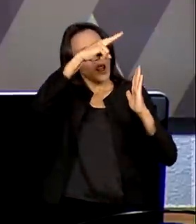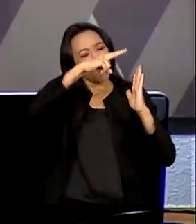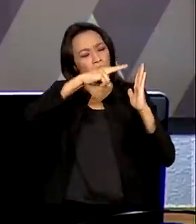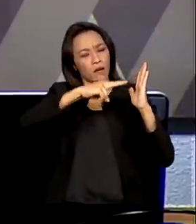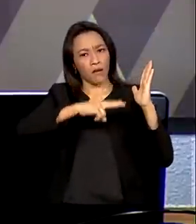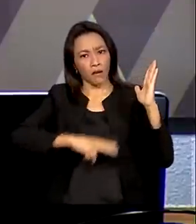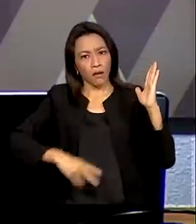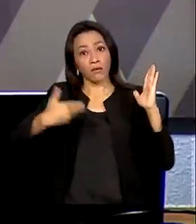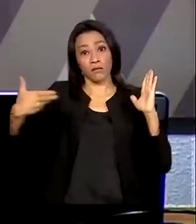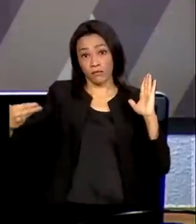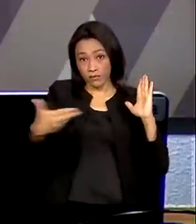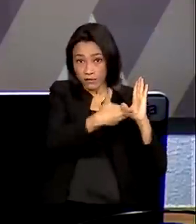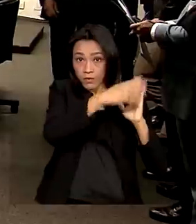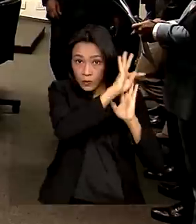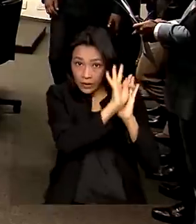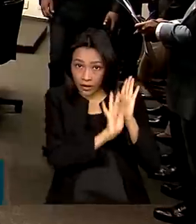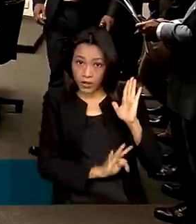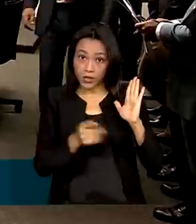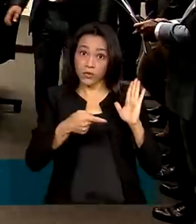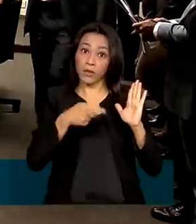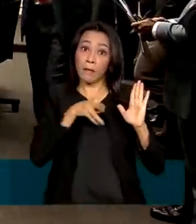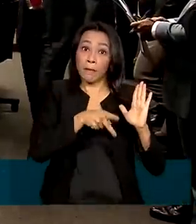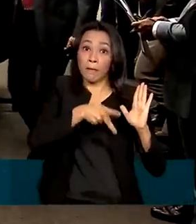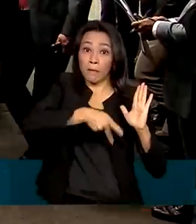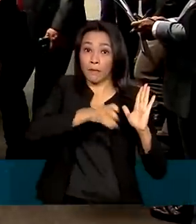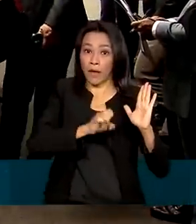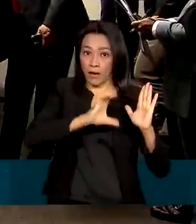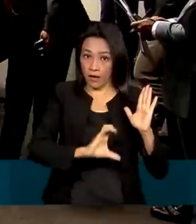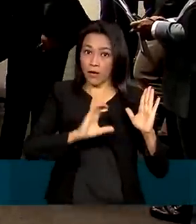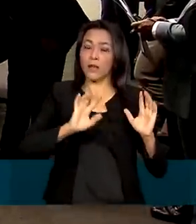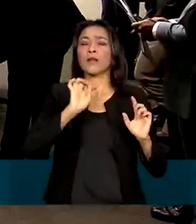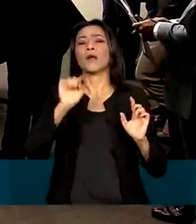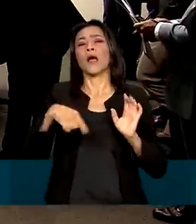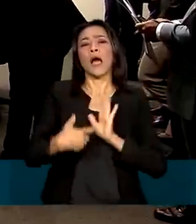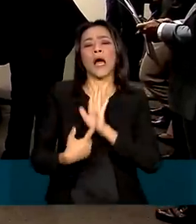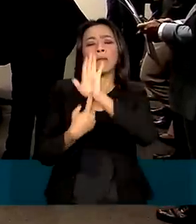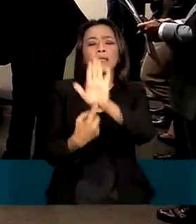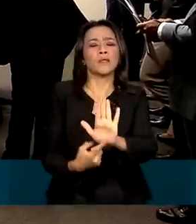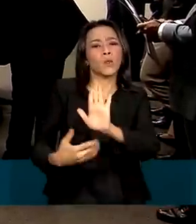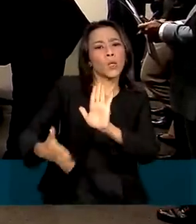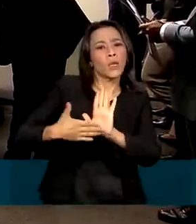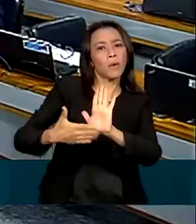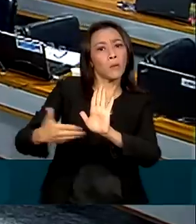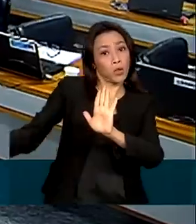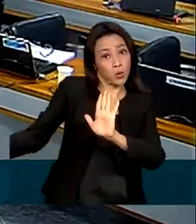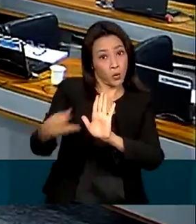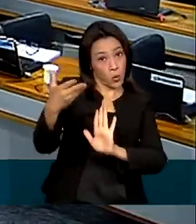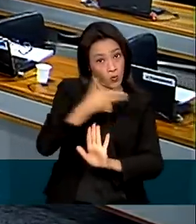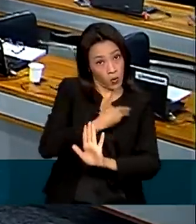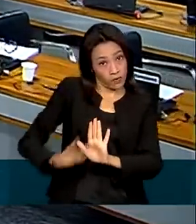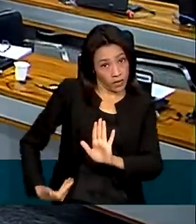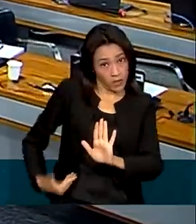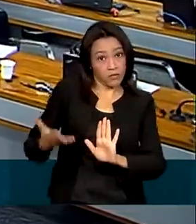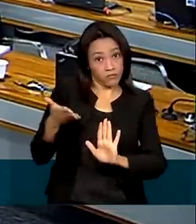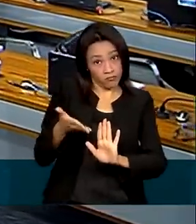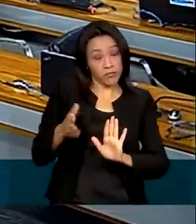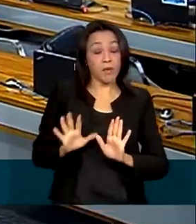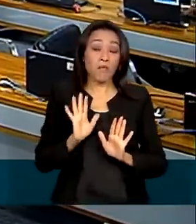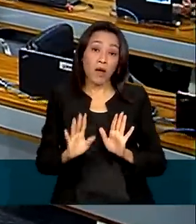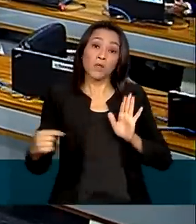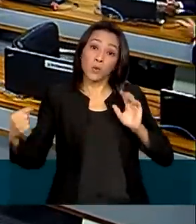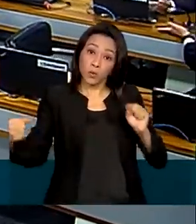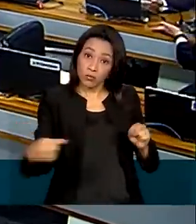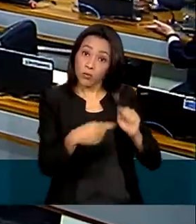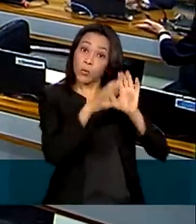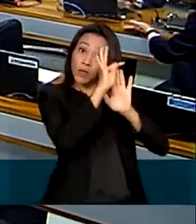do parecer da PEC da transição. Chegou a apresentar uma versão diferente da proposta do novo governo, mas por acordo, o texto